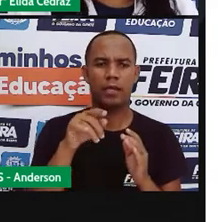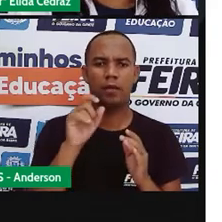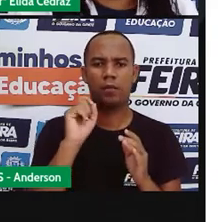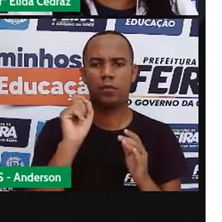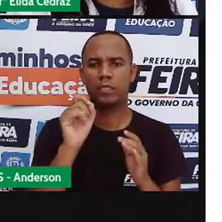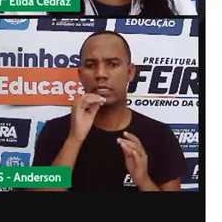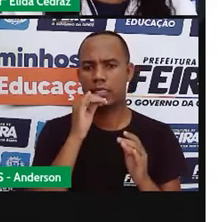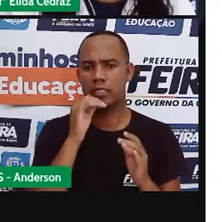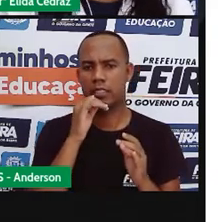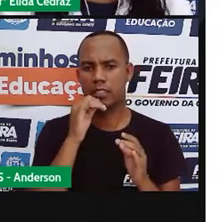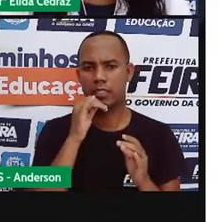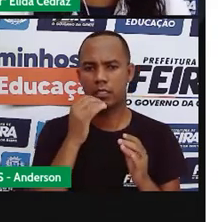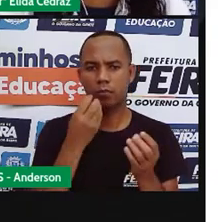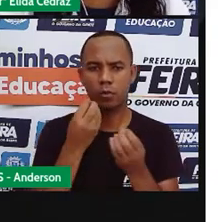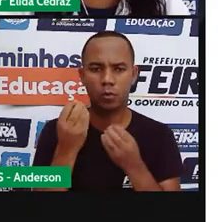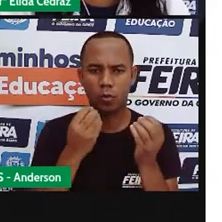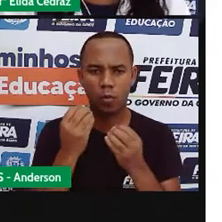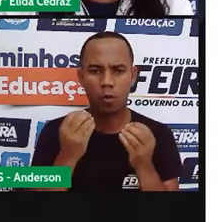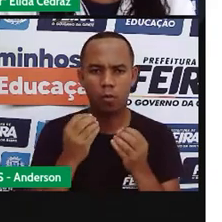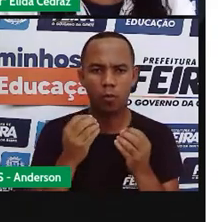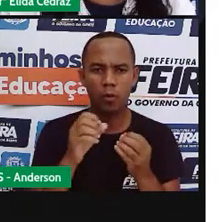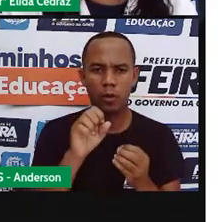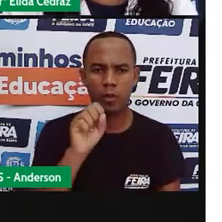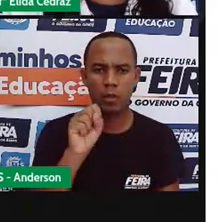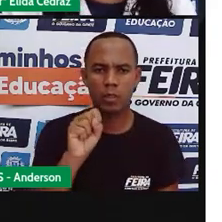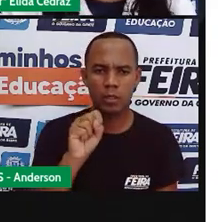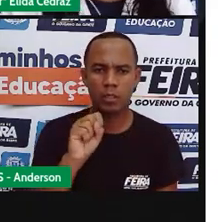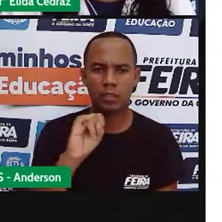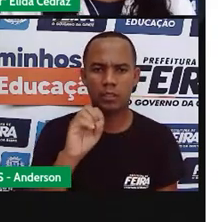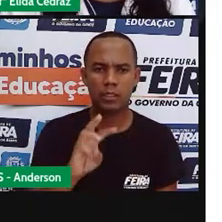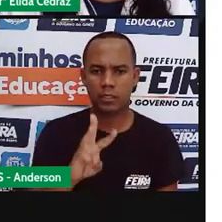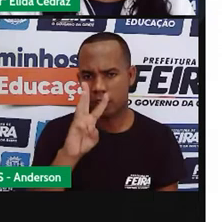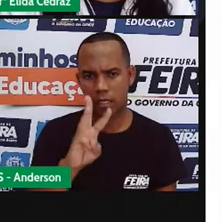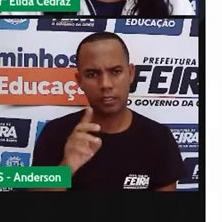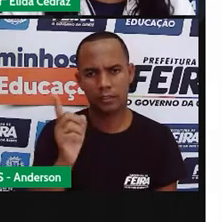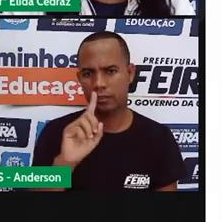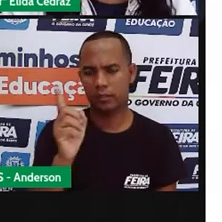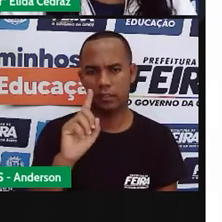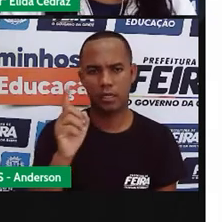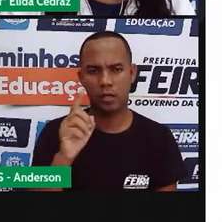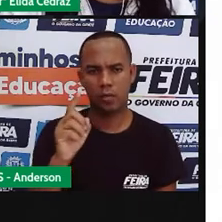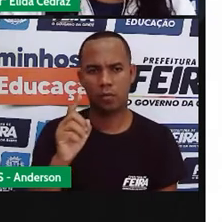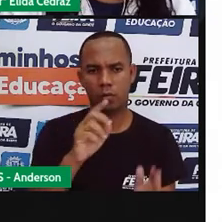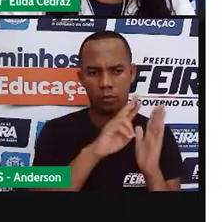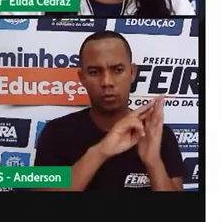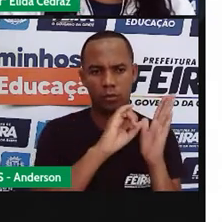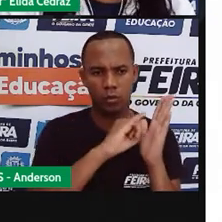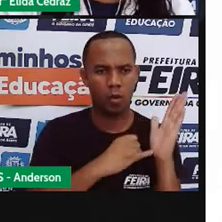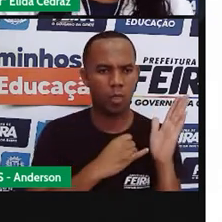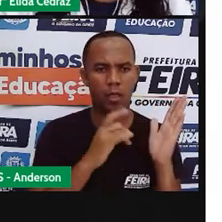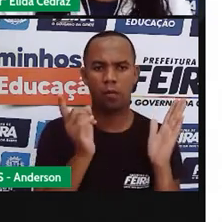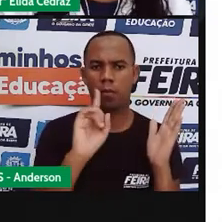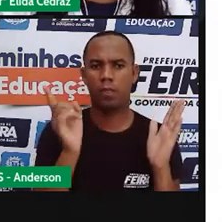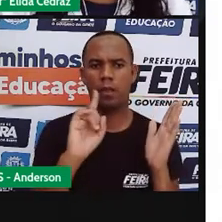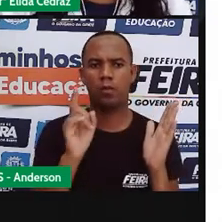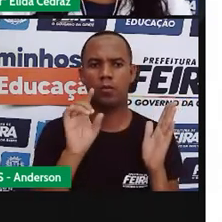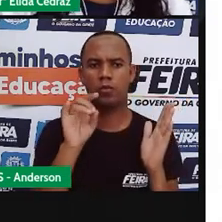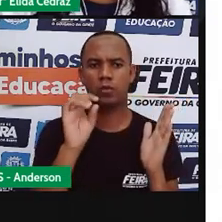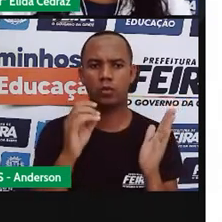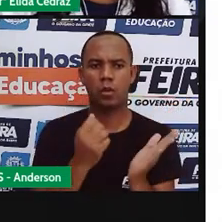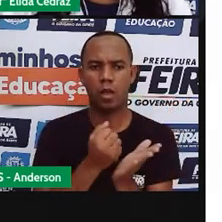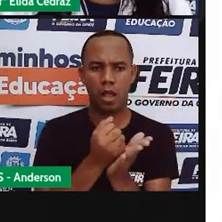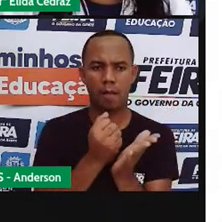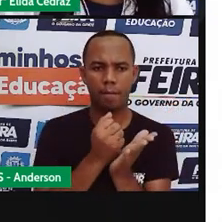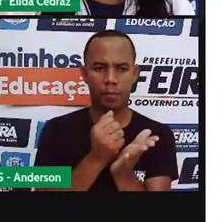sites e nem portais de jornalismo eles são suportes que transmitem